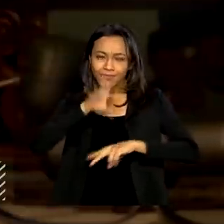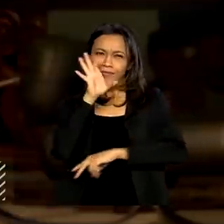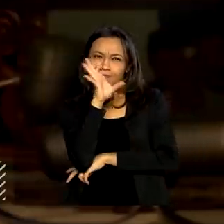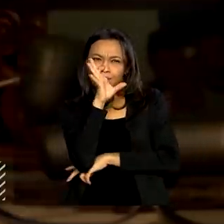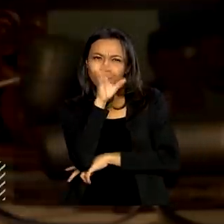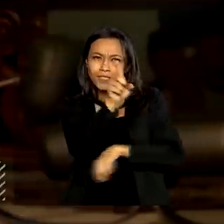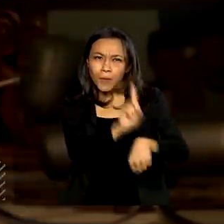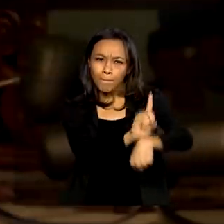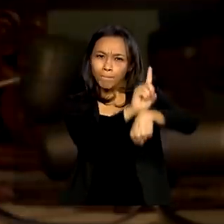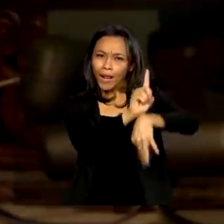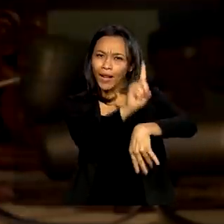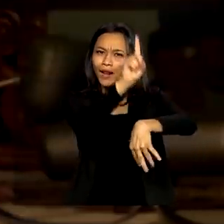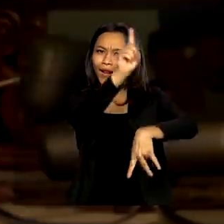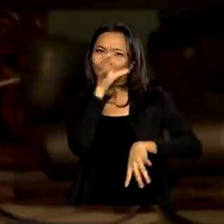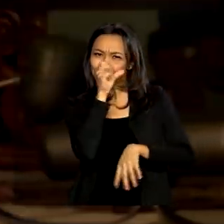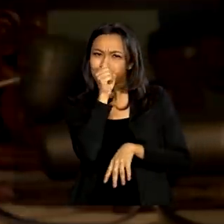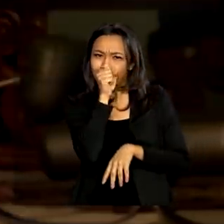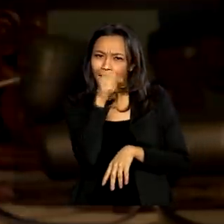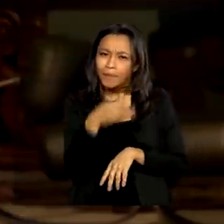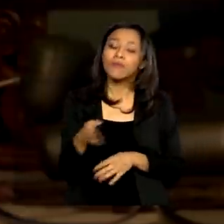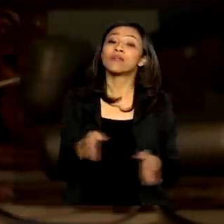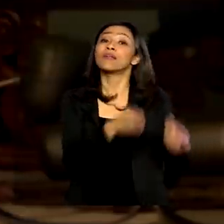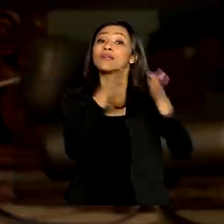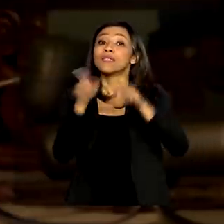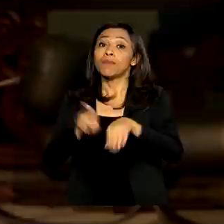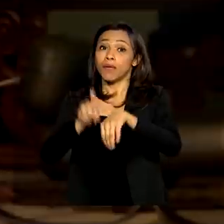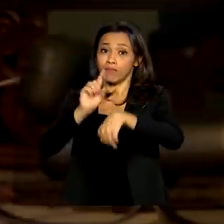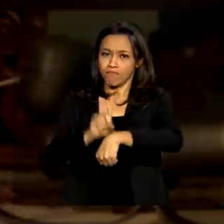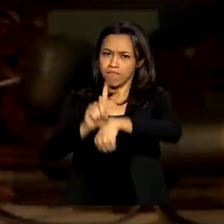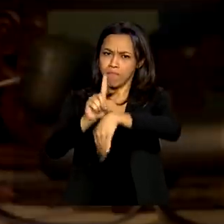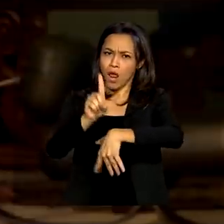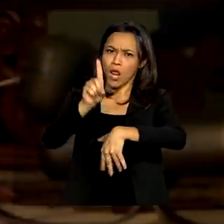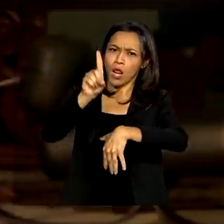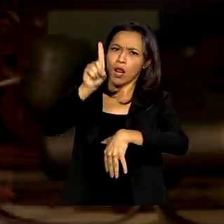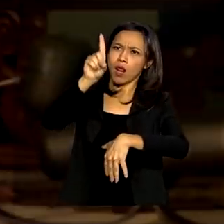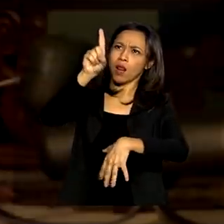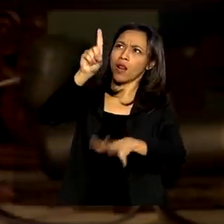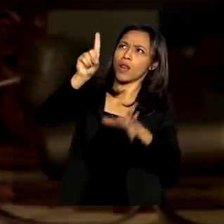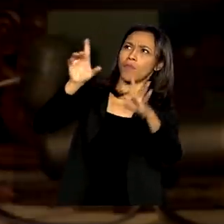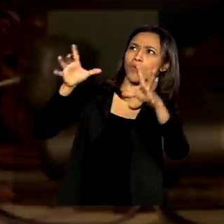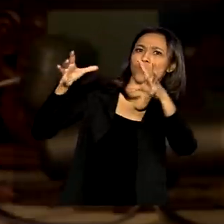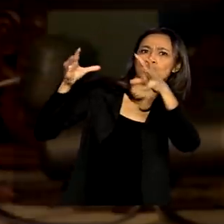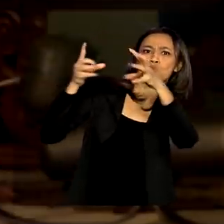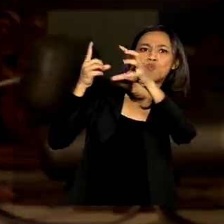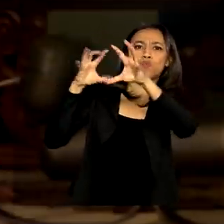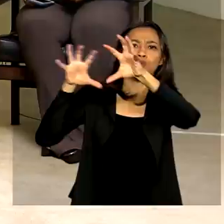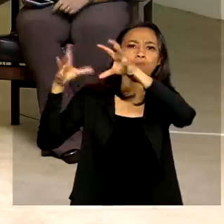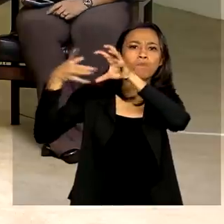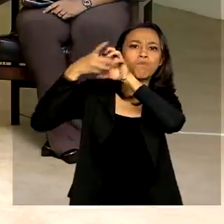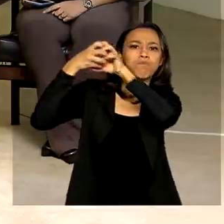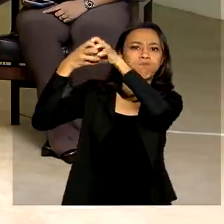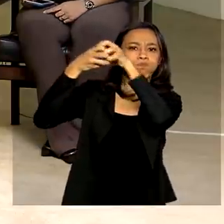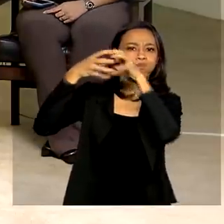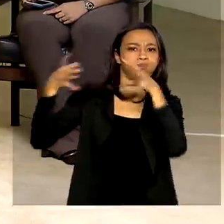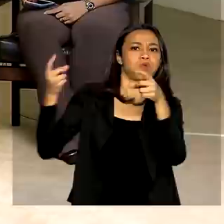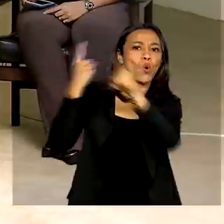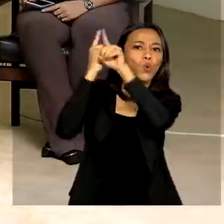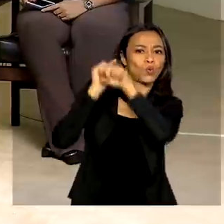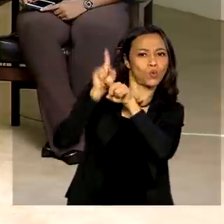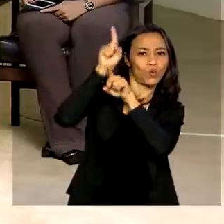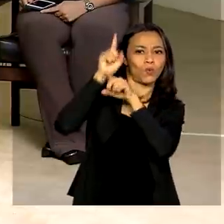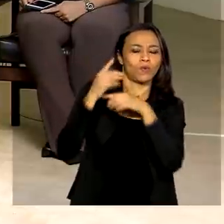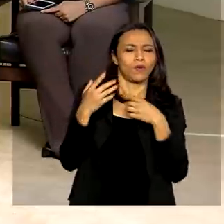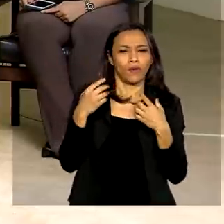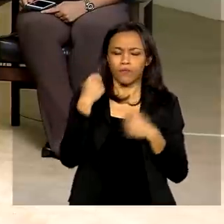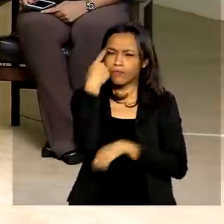tanto o lançamento no sábado quanto o acoplamento na estação espacial no domingo. E eu digo que foi uma experiência muito